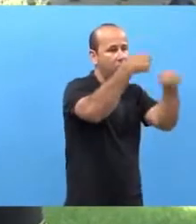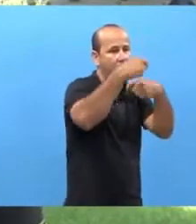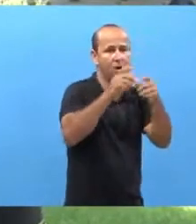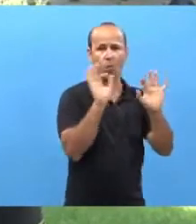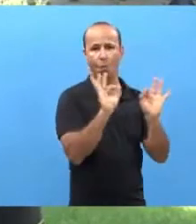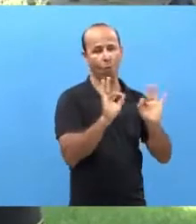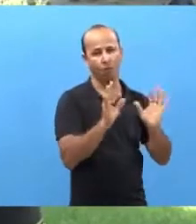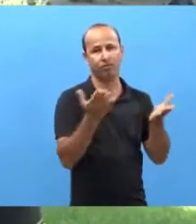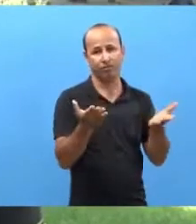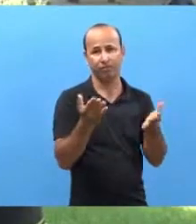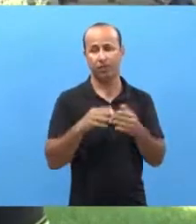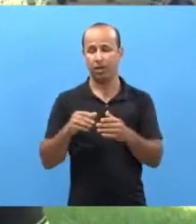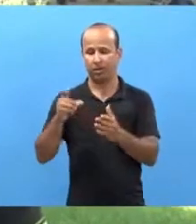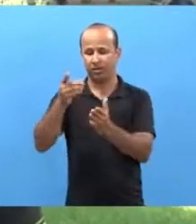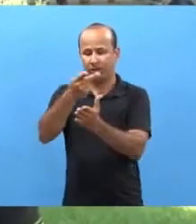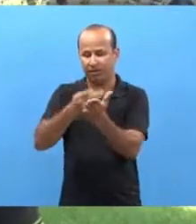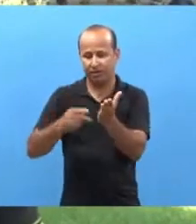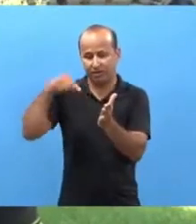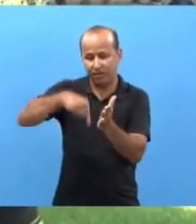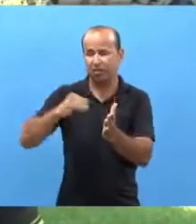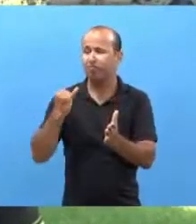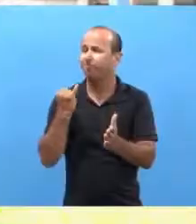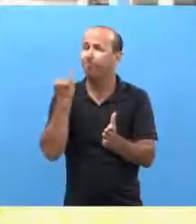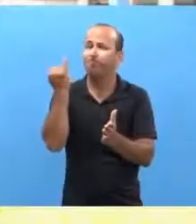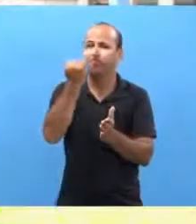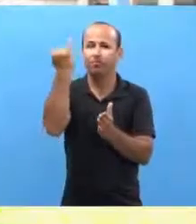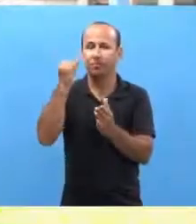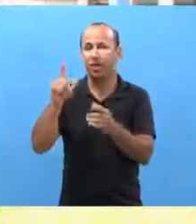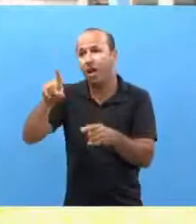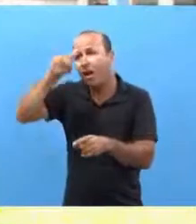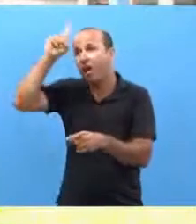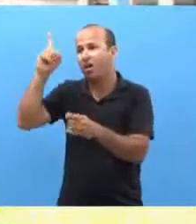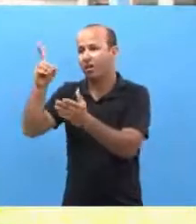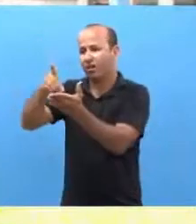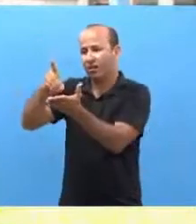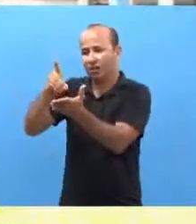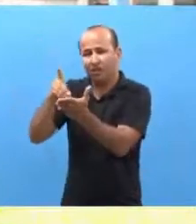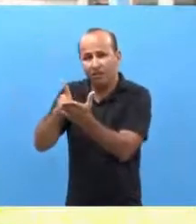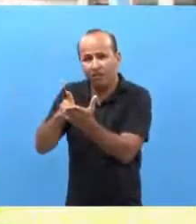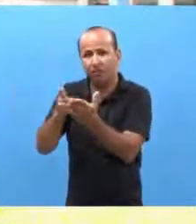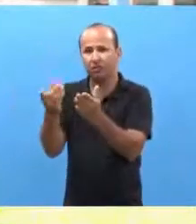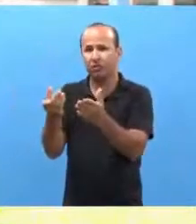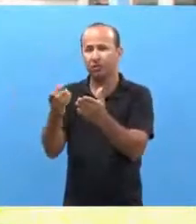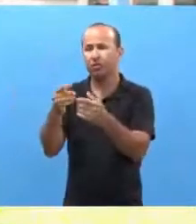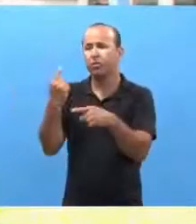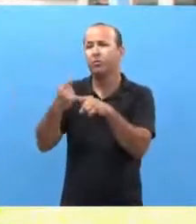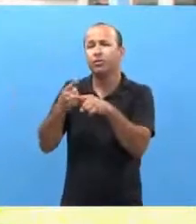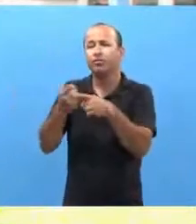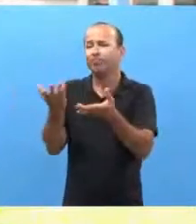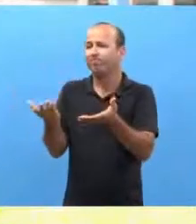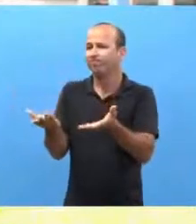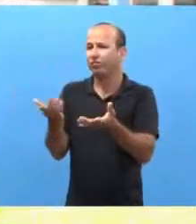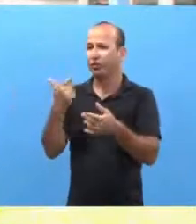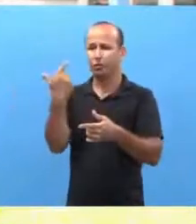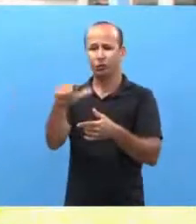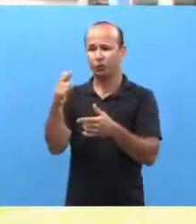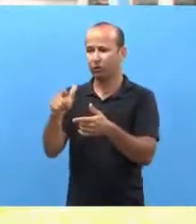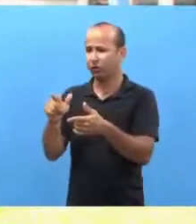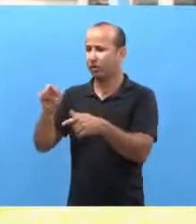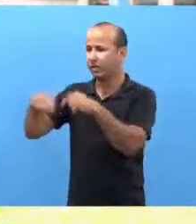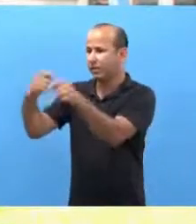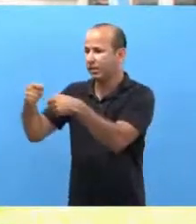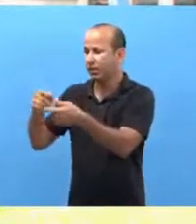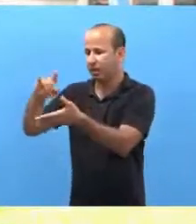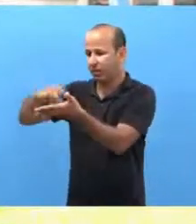trabalham basicamente com regionalismos. A importância desse projeto, da criação desse dicionário, está no